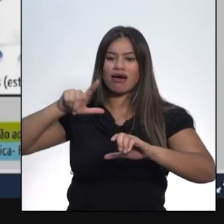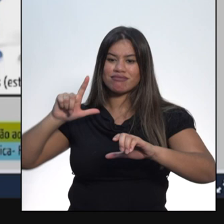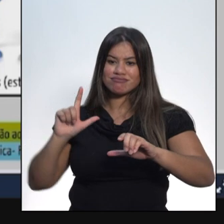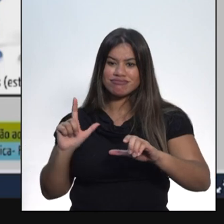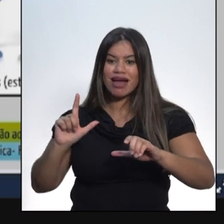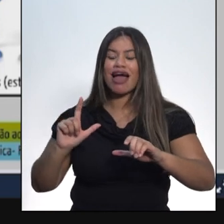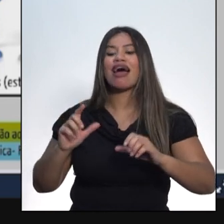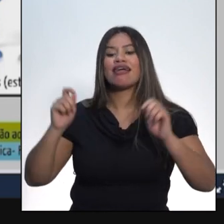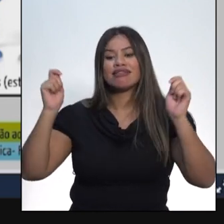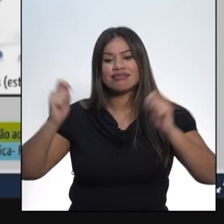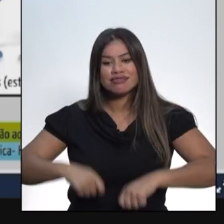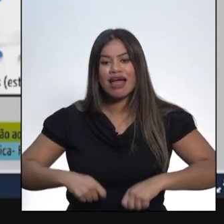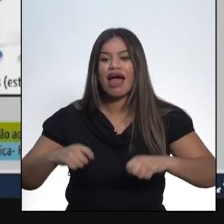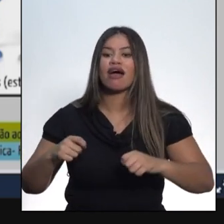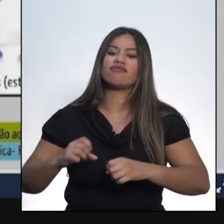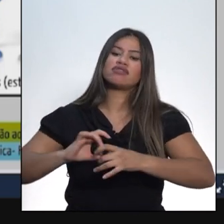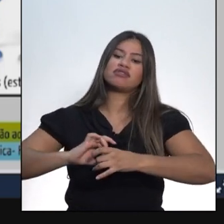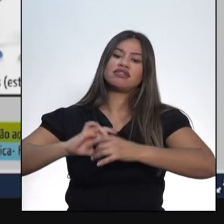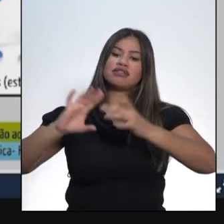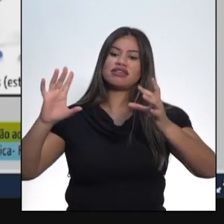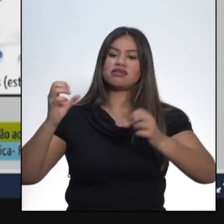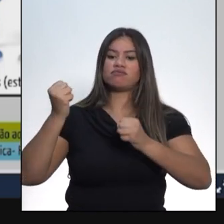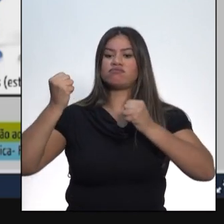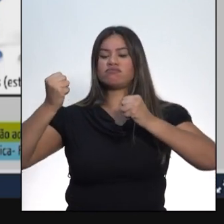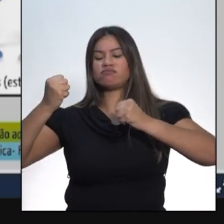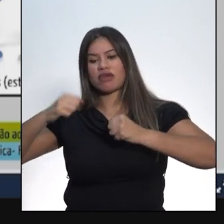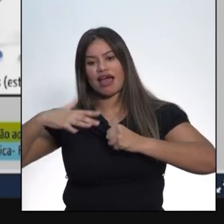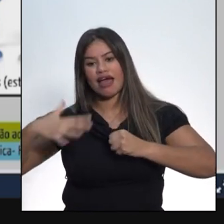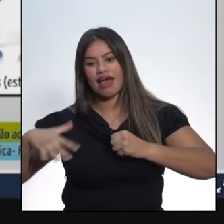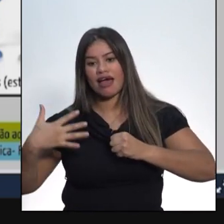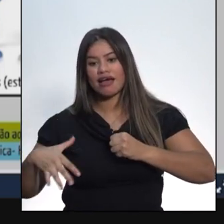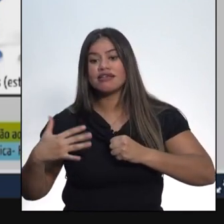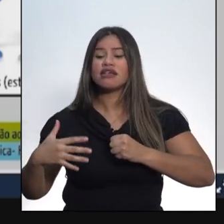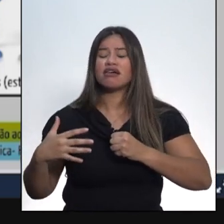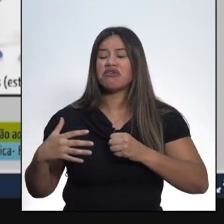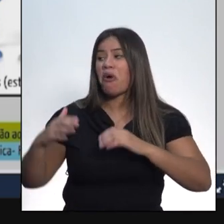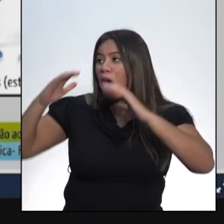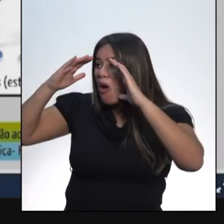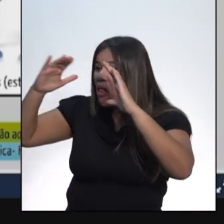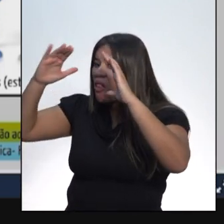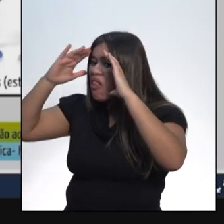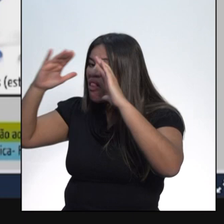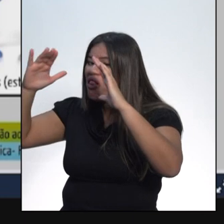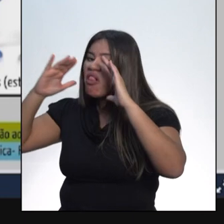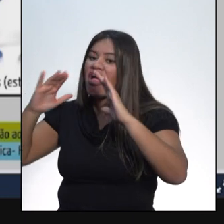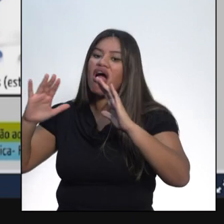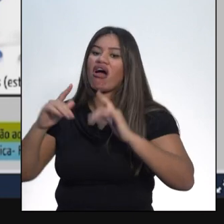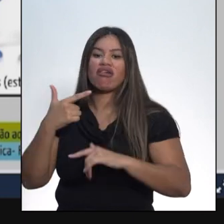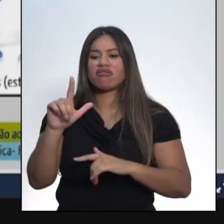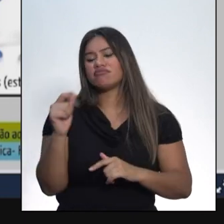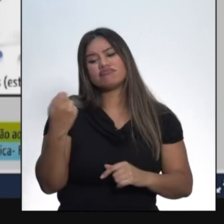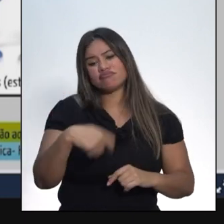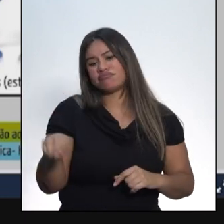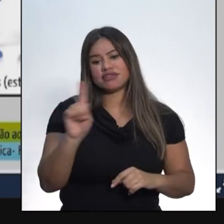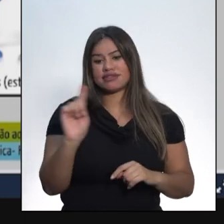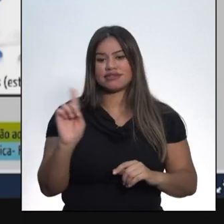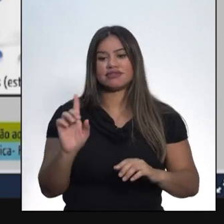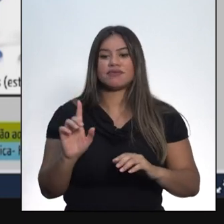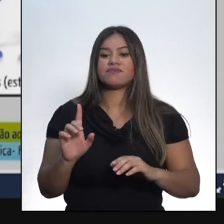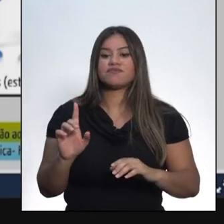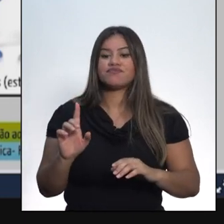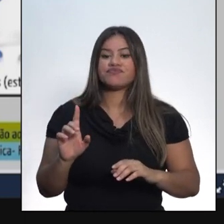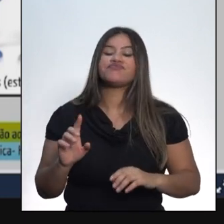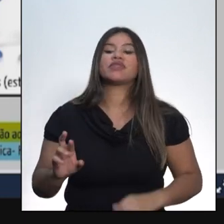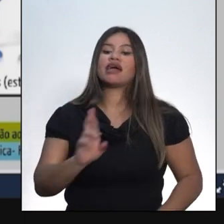possibilidade de ter mais liberdade de ação sem ter que se submeter à autoridade do governo central. Na